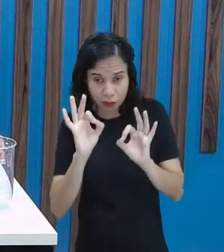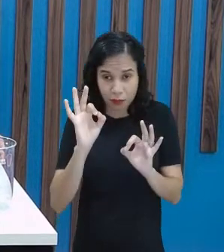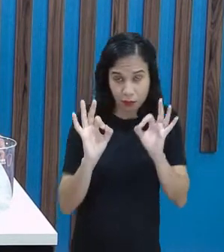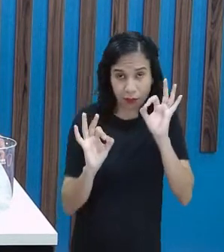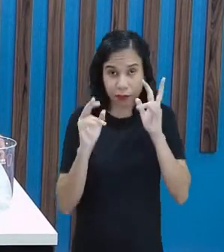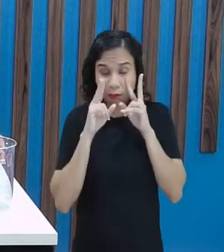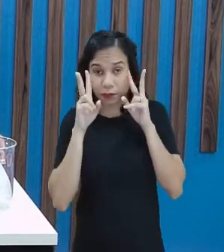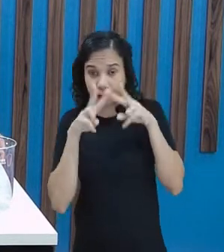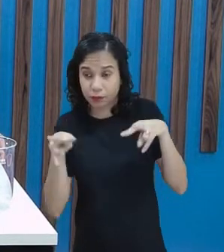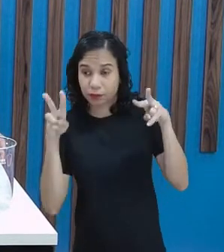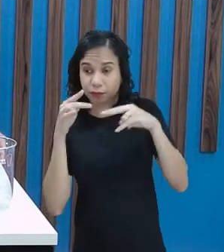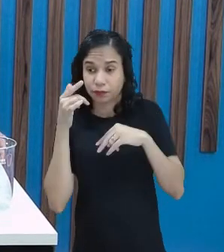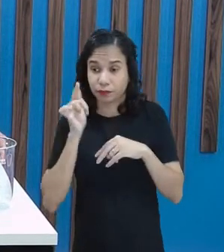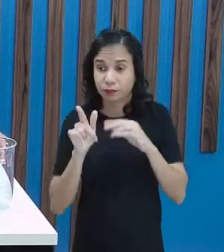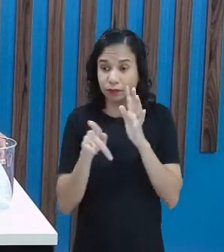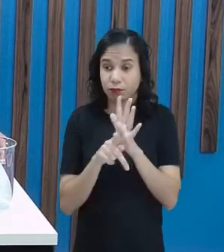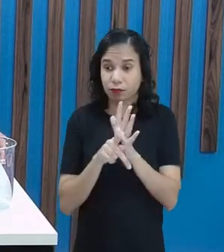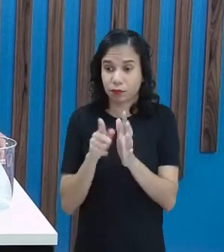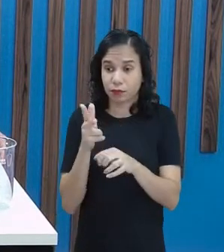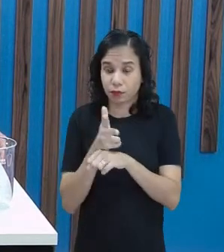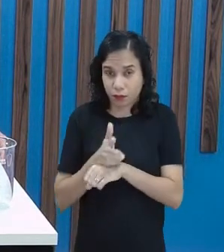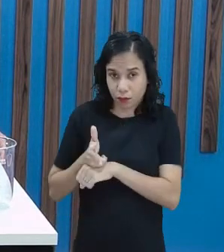Deixa eu ver se a câmera vai chegar.